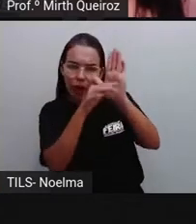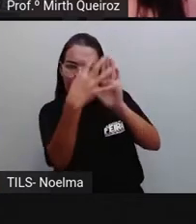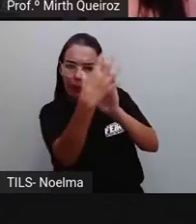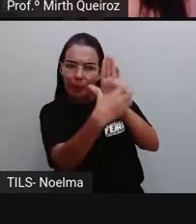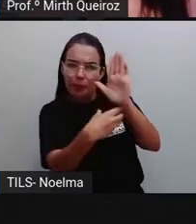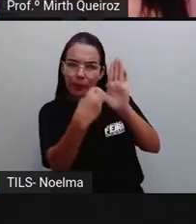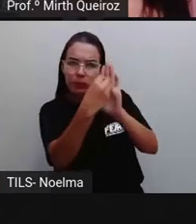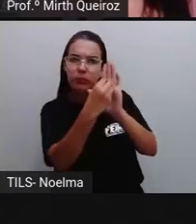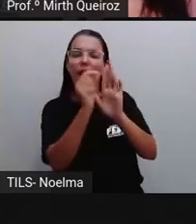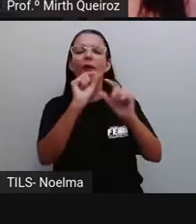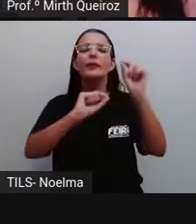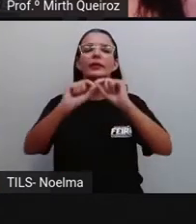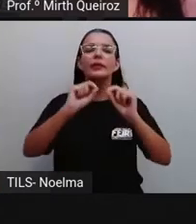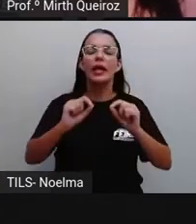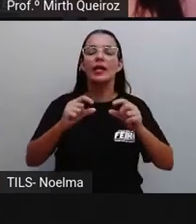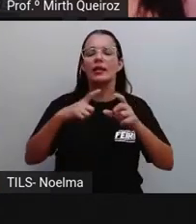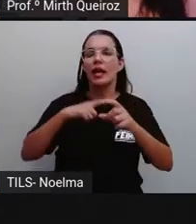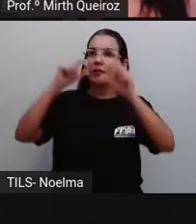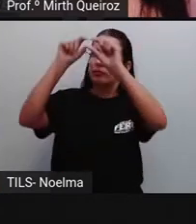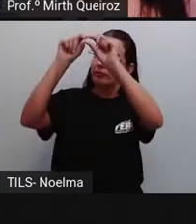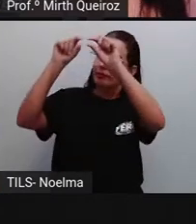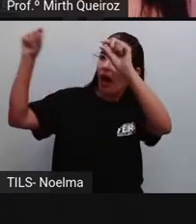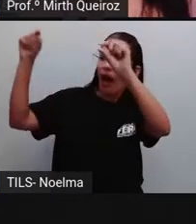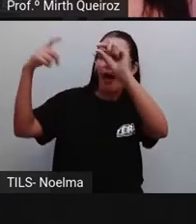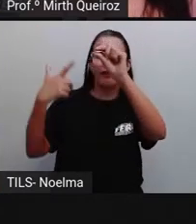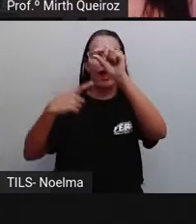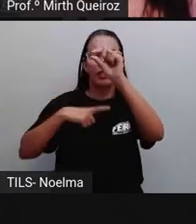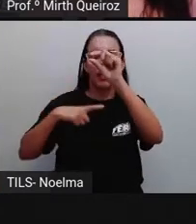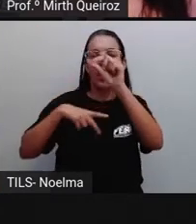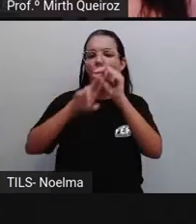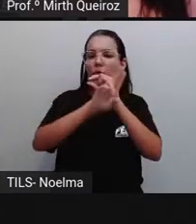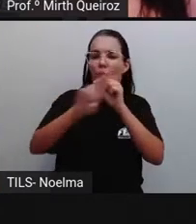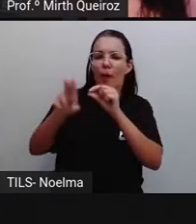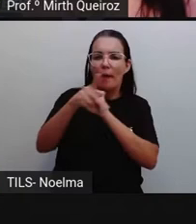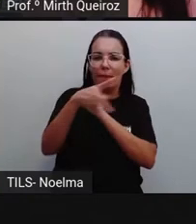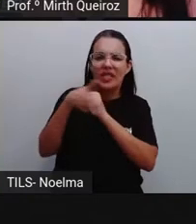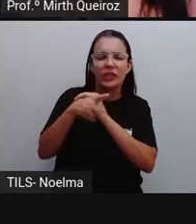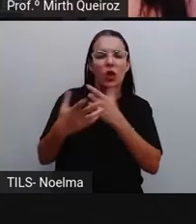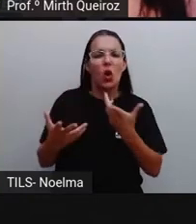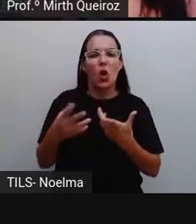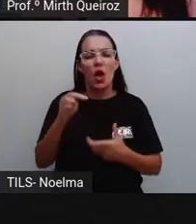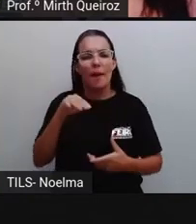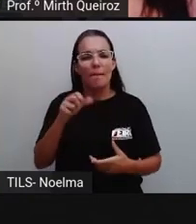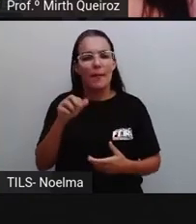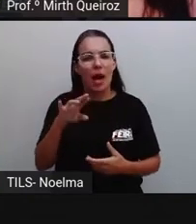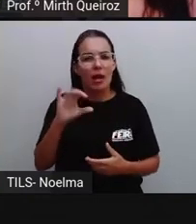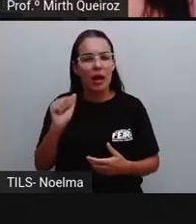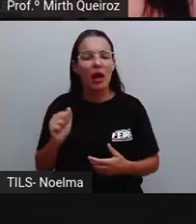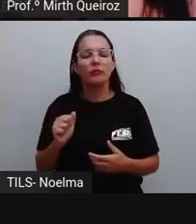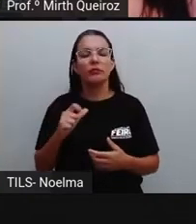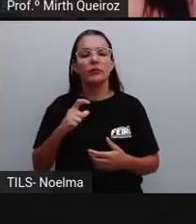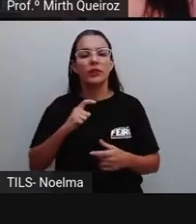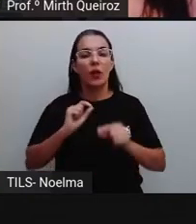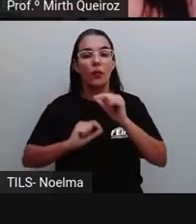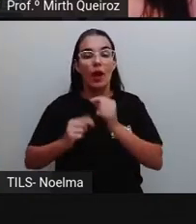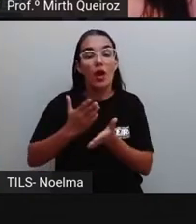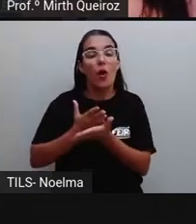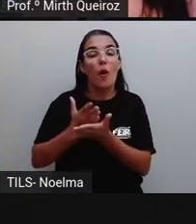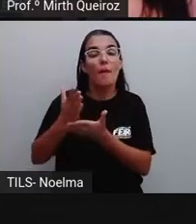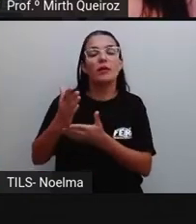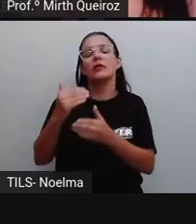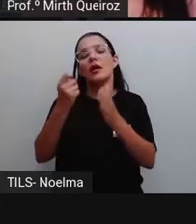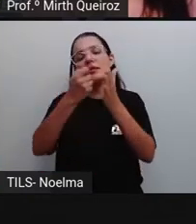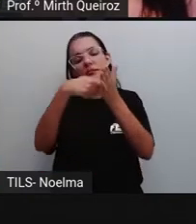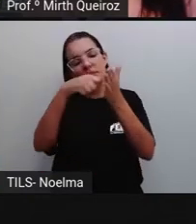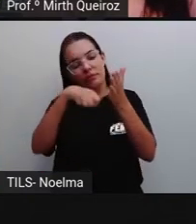abaixo do vocativo, depois de ser prezada professora Maria. Aí, a gente vai começar a escrever esse